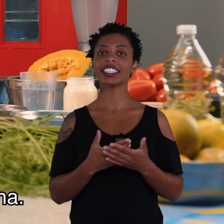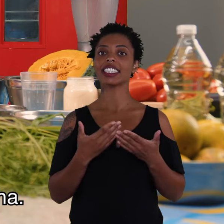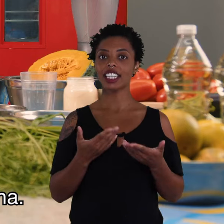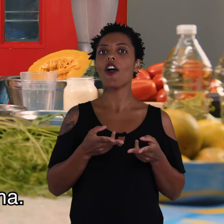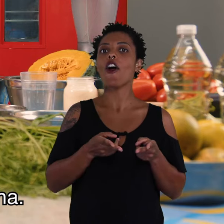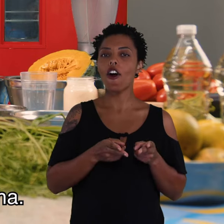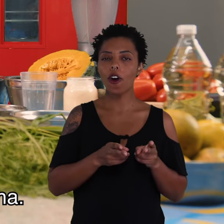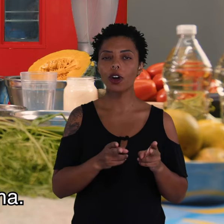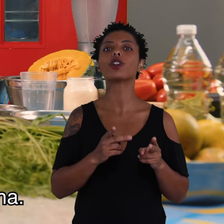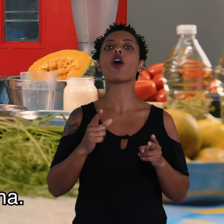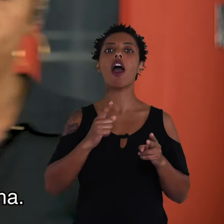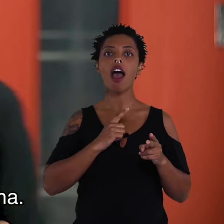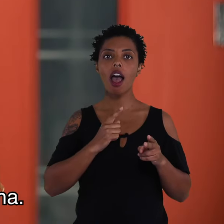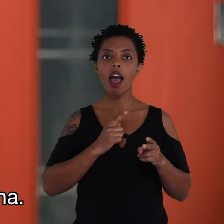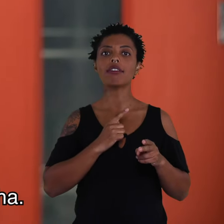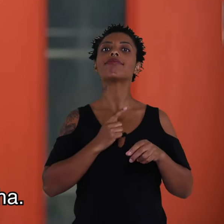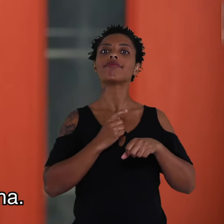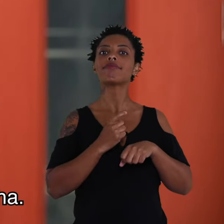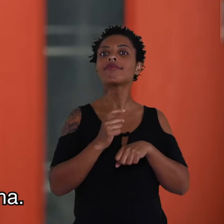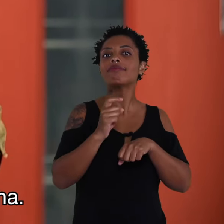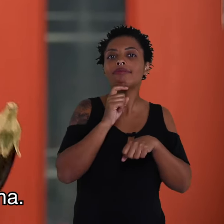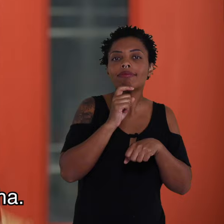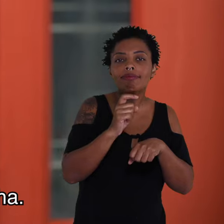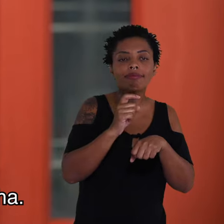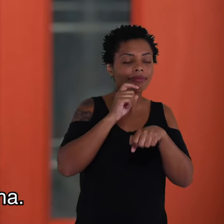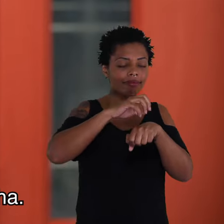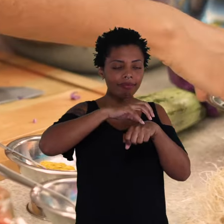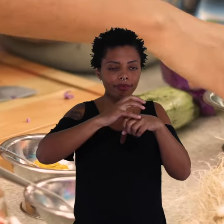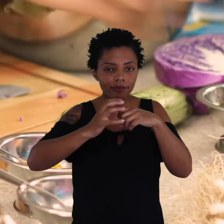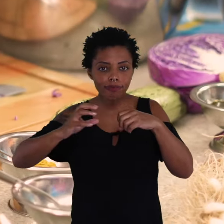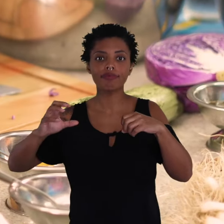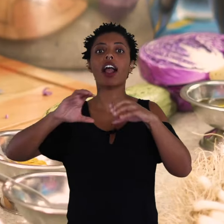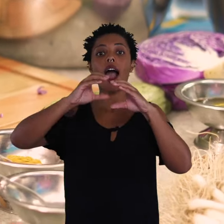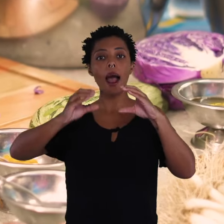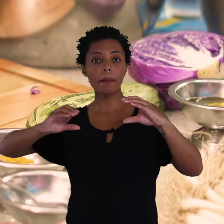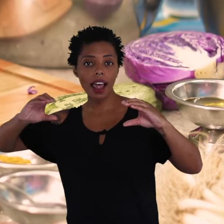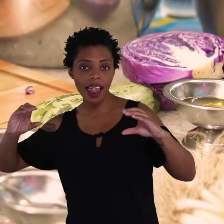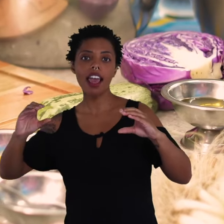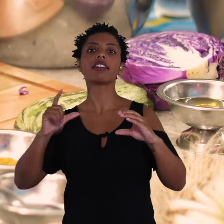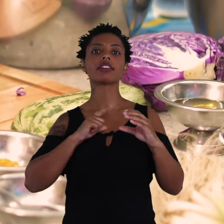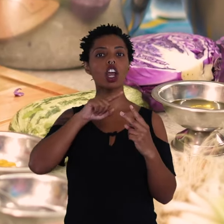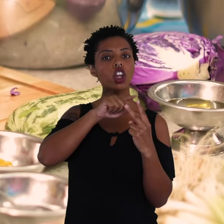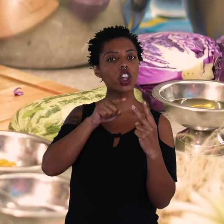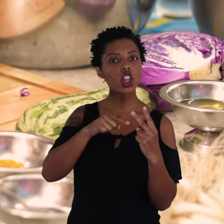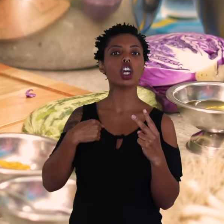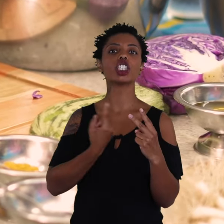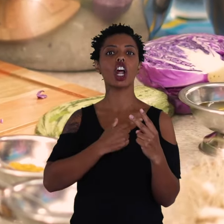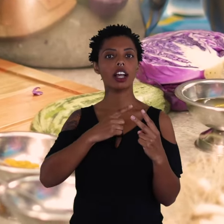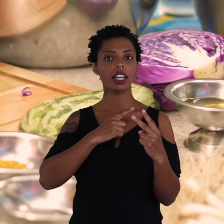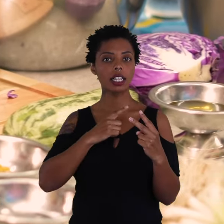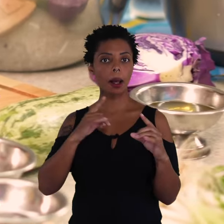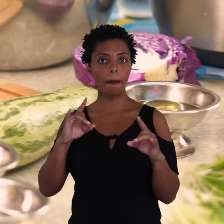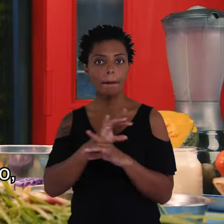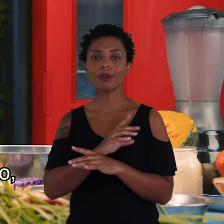E a gente continua com a berinjela e uma abobrinha, dois ingredientes que a gente tem o